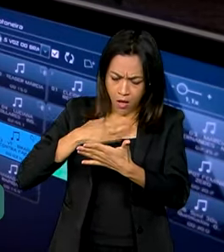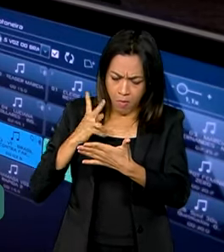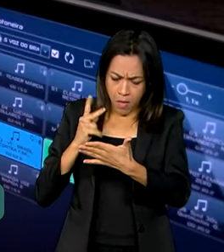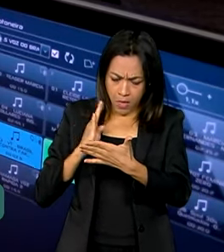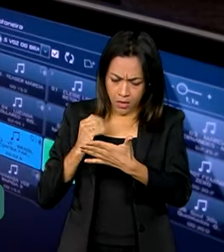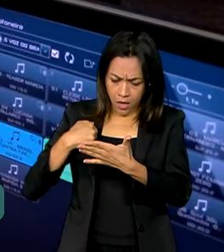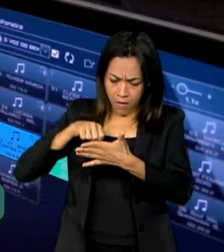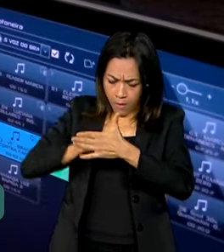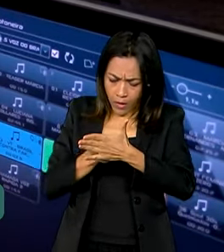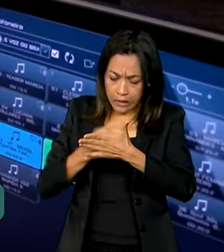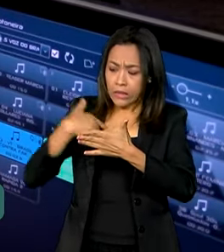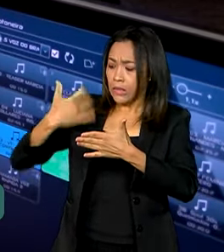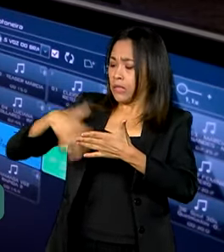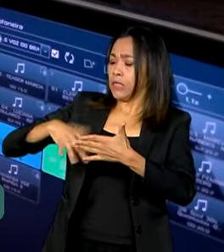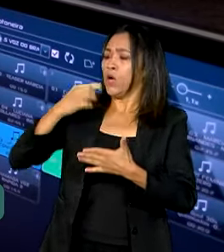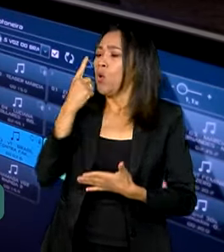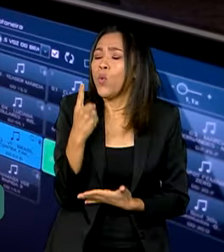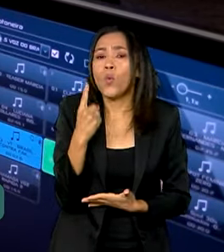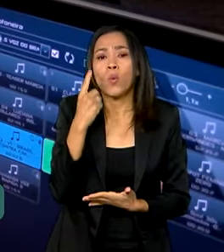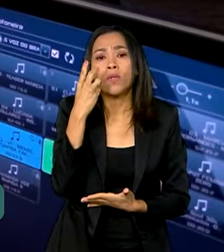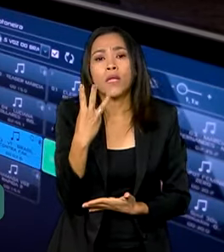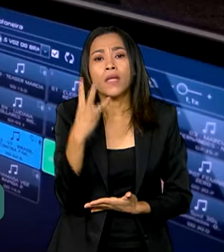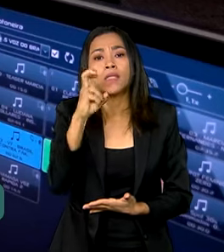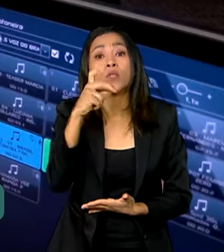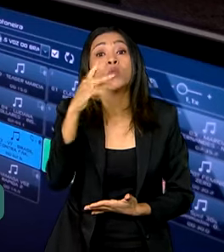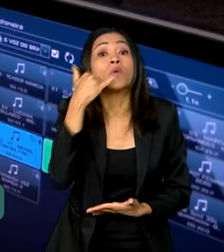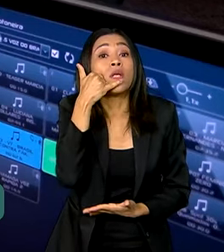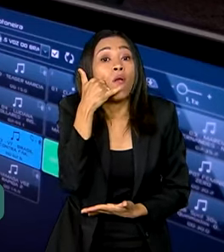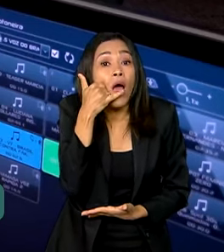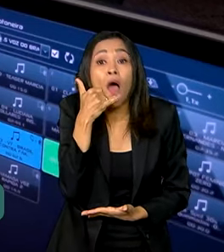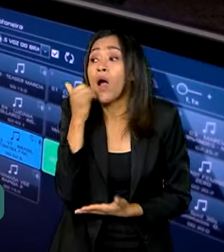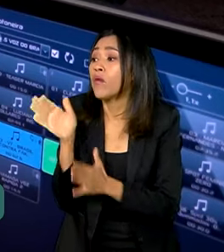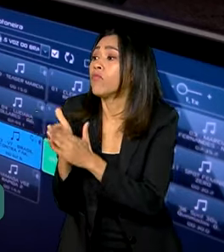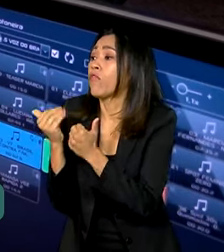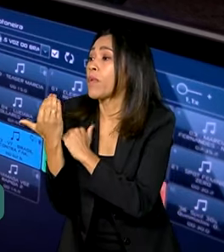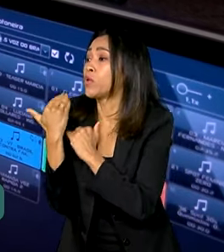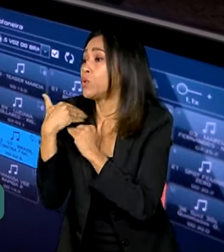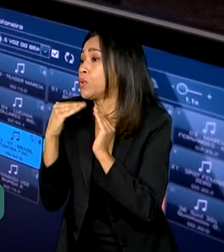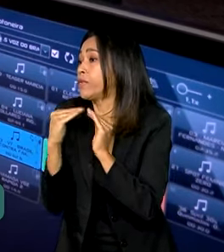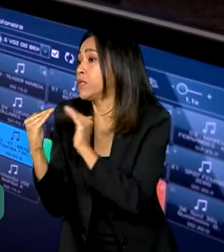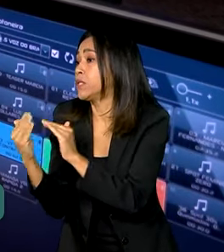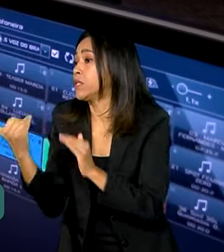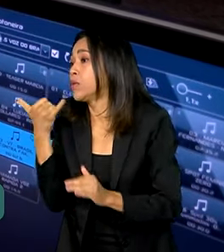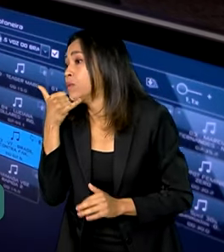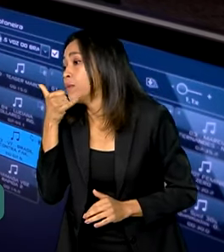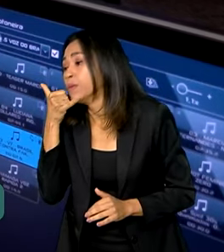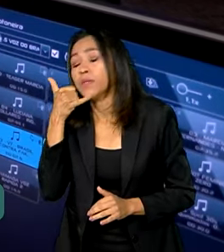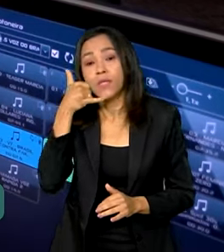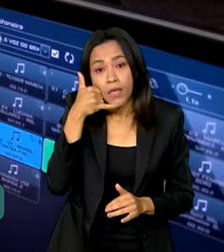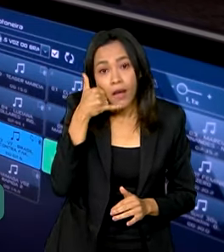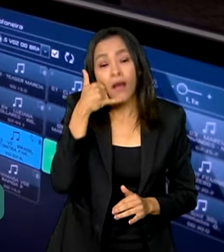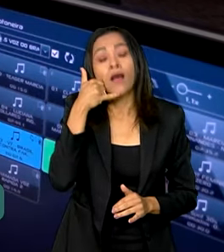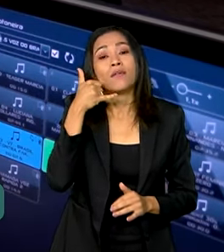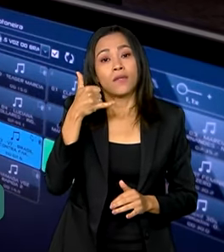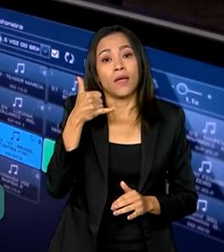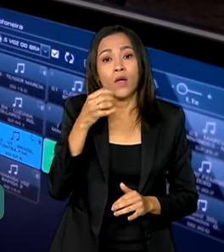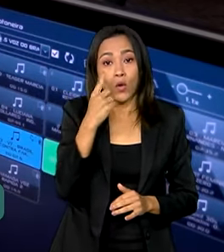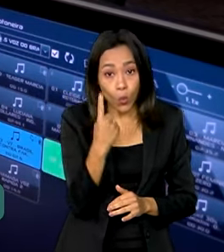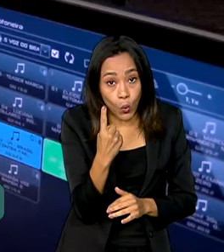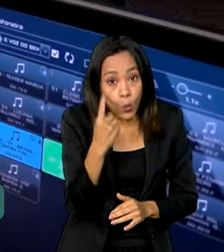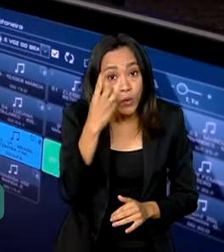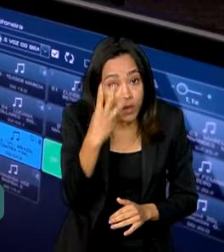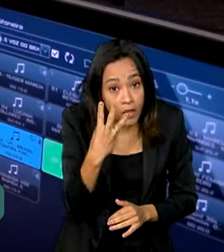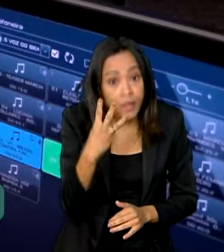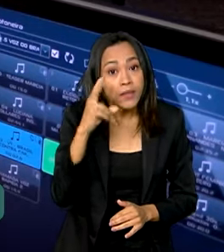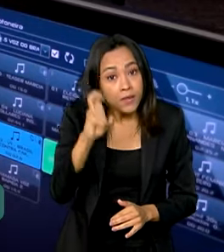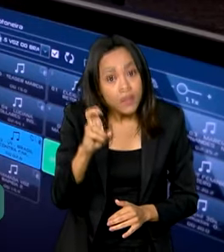Imediatamente, liga para o 135 do seu telefone, pede ao ajudão vizinho, liga para o 135, que é o telefone de